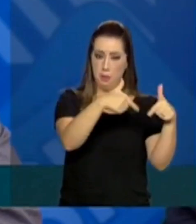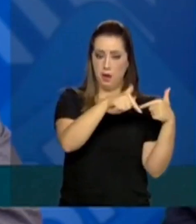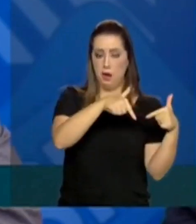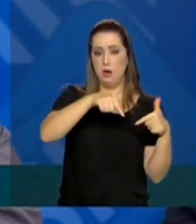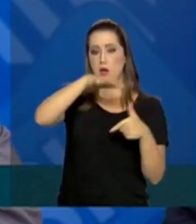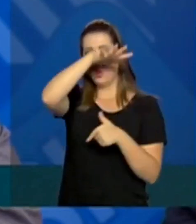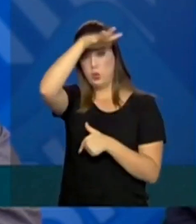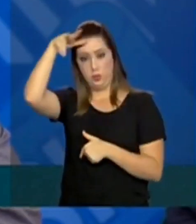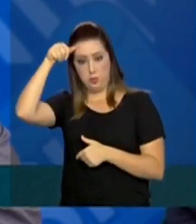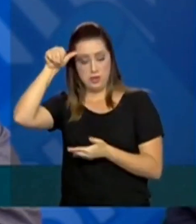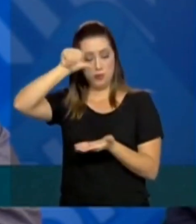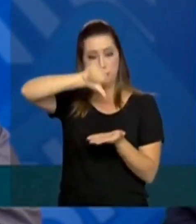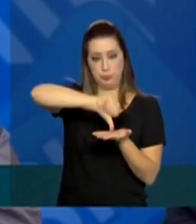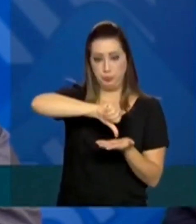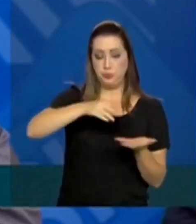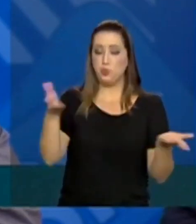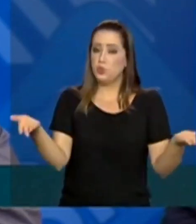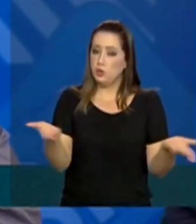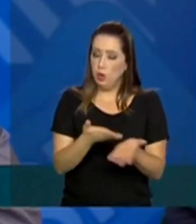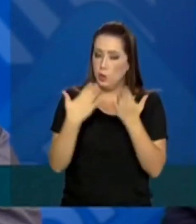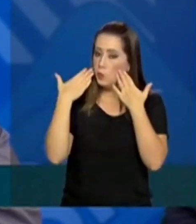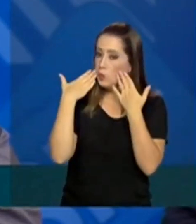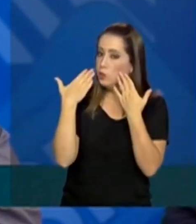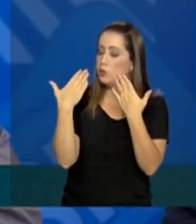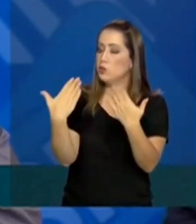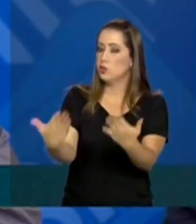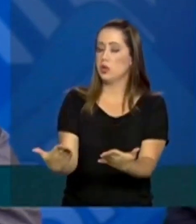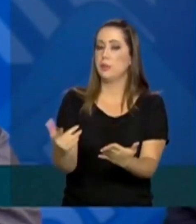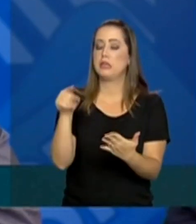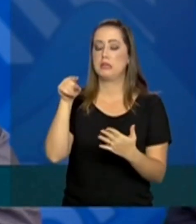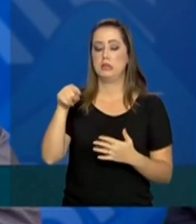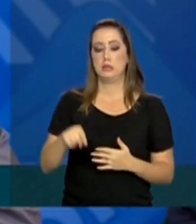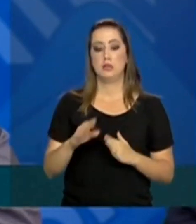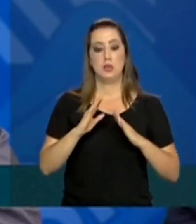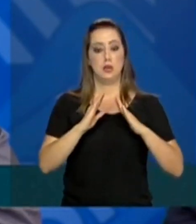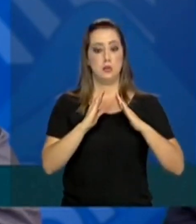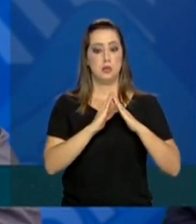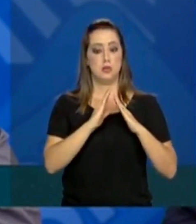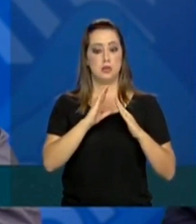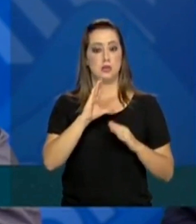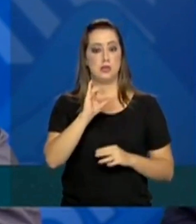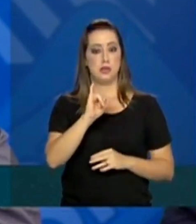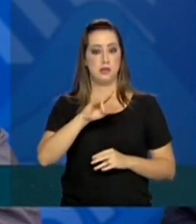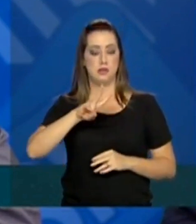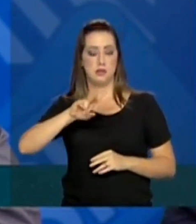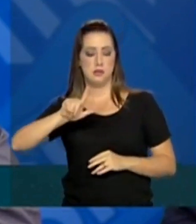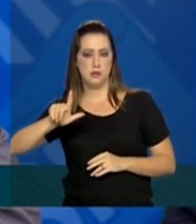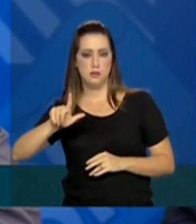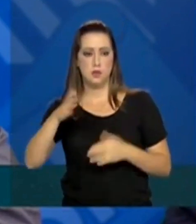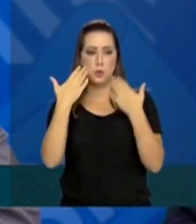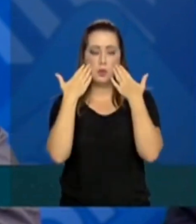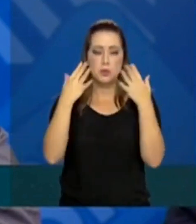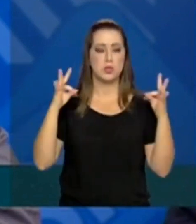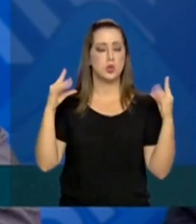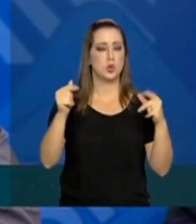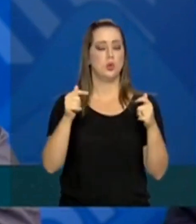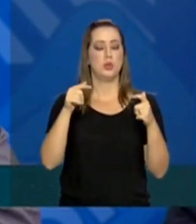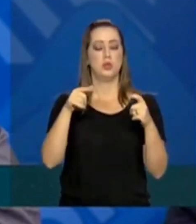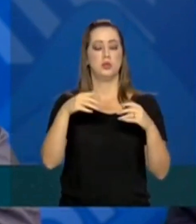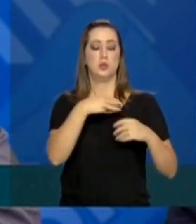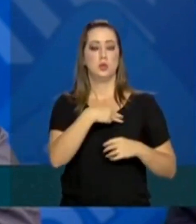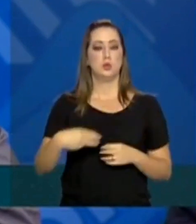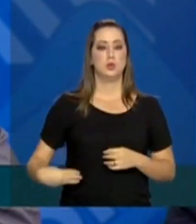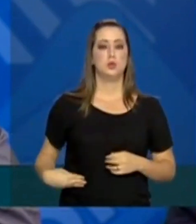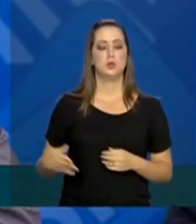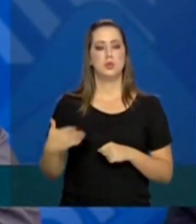E hoje nós apresentamos, a Casa Civil apresentou a todos os ministros para que